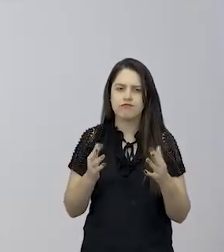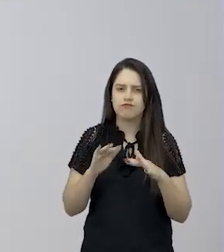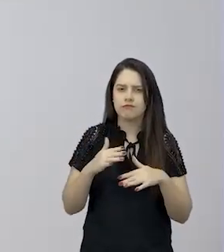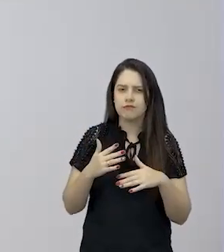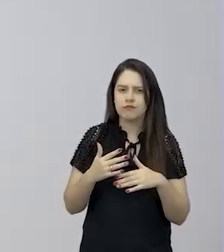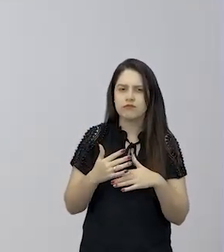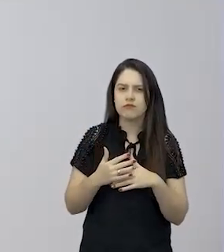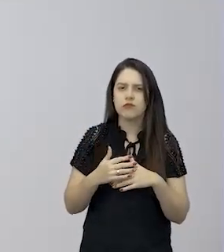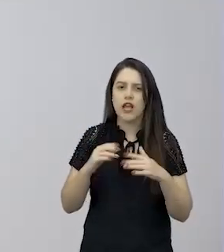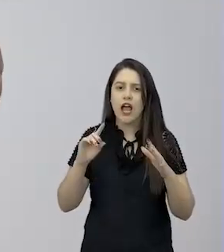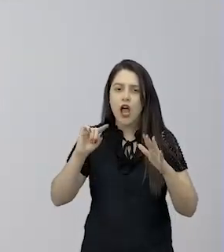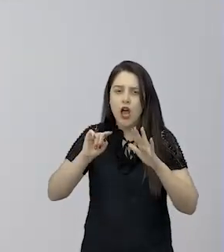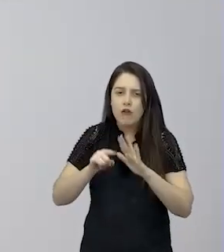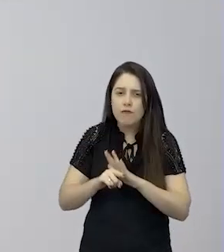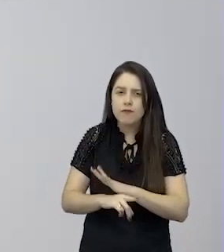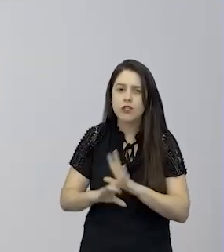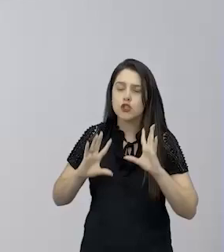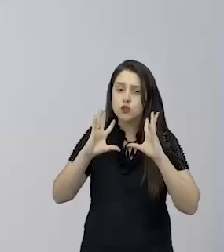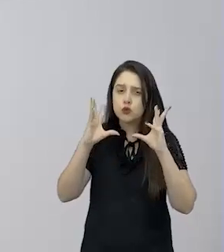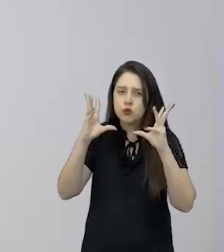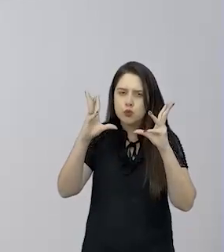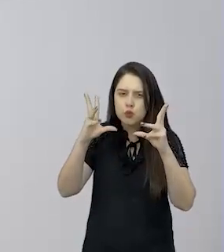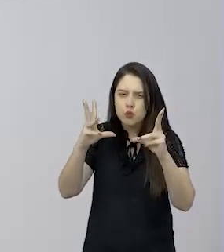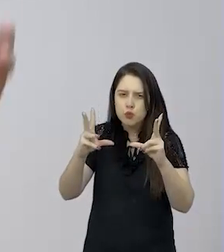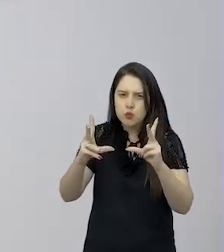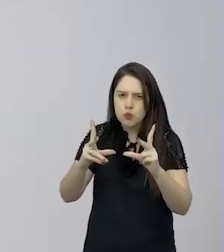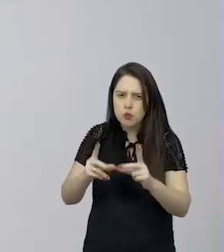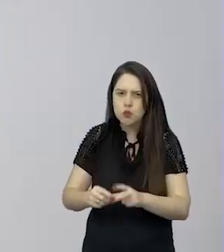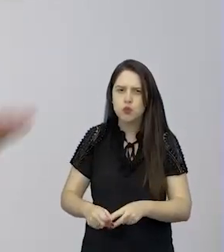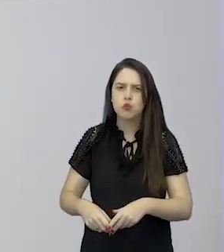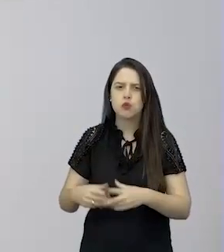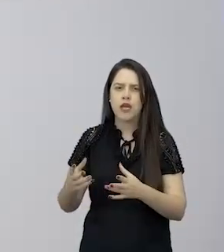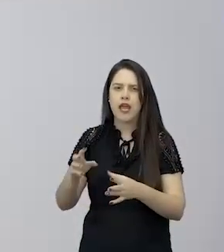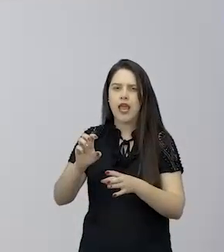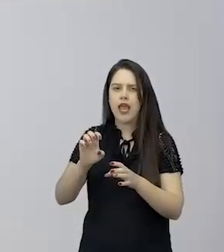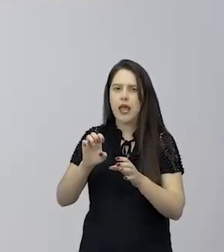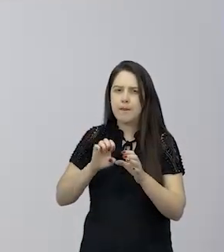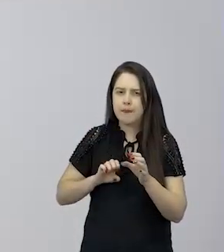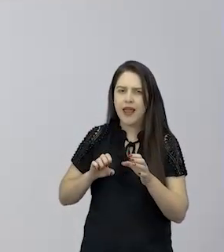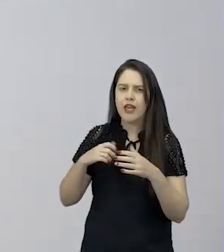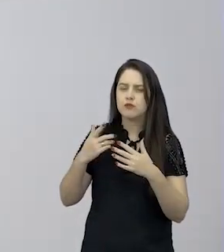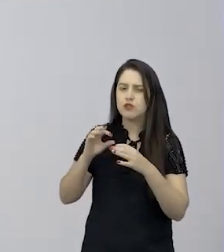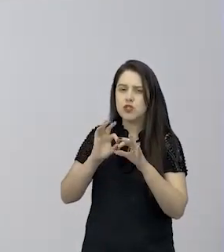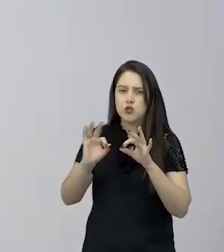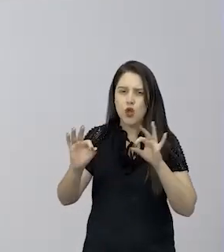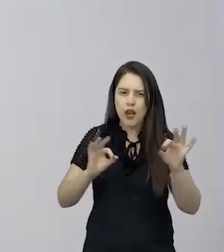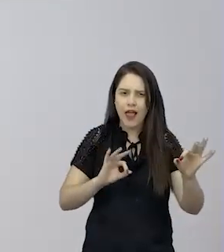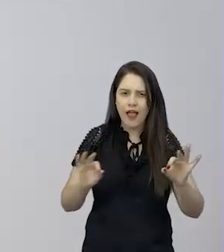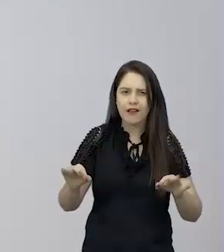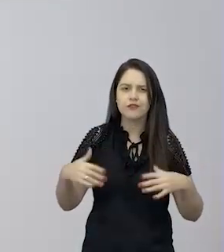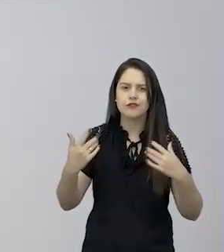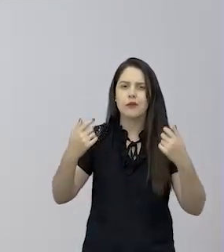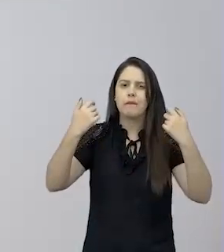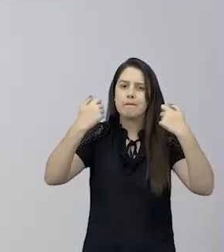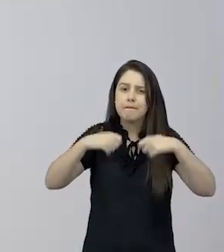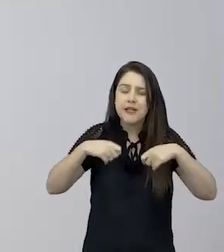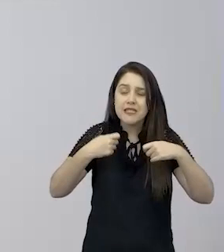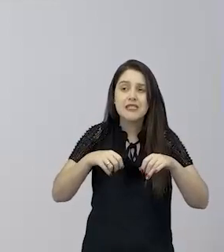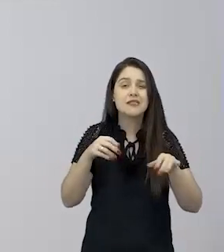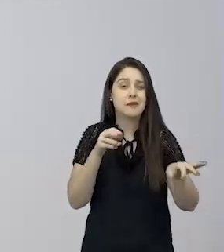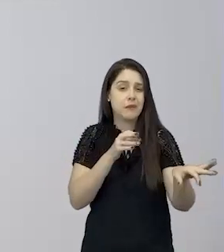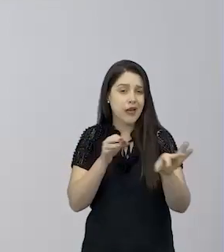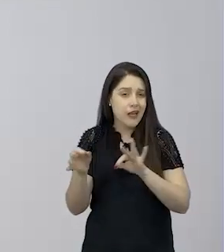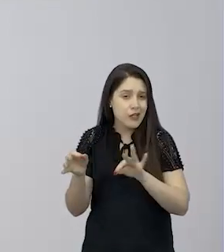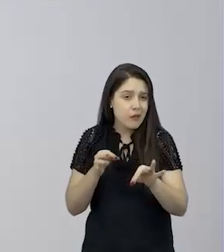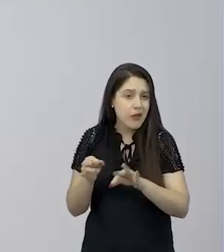Que ela teve a fundação toda comprometida por conta de um prédio que foi construído ao lado, né? Então, precisa haver esse planejamento e